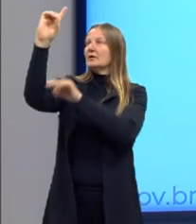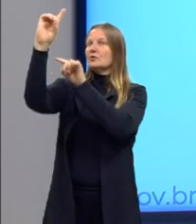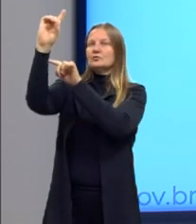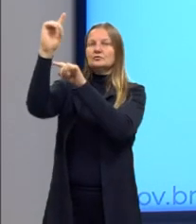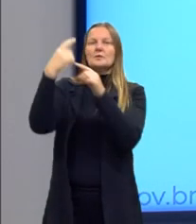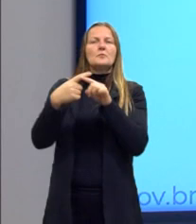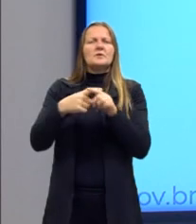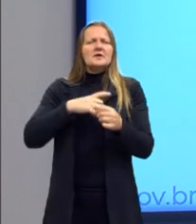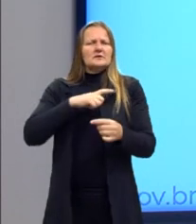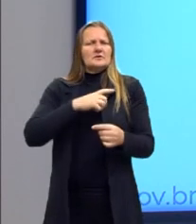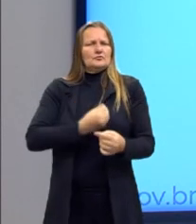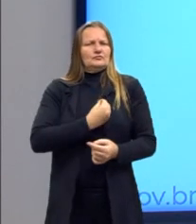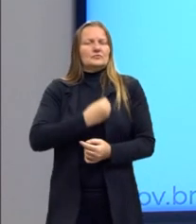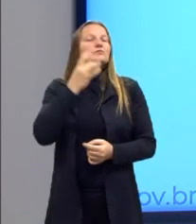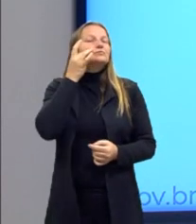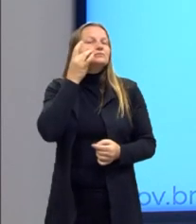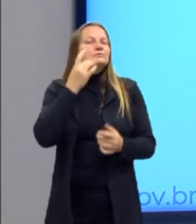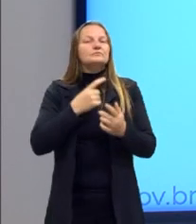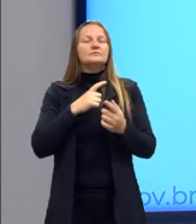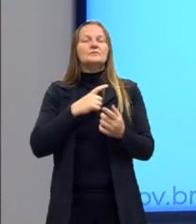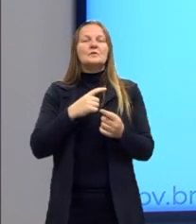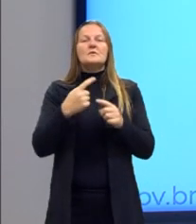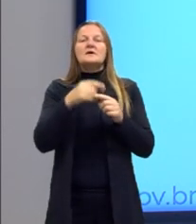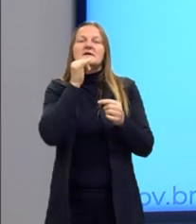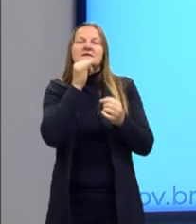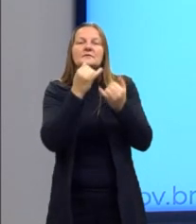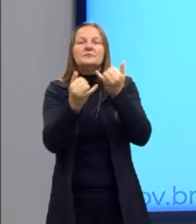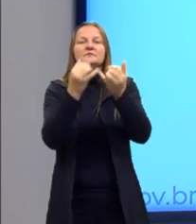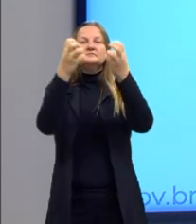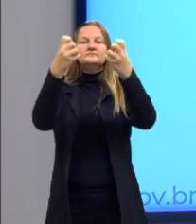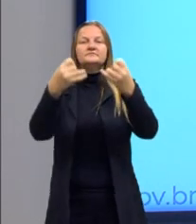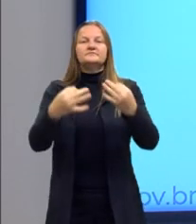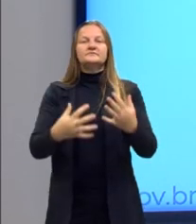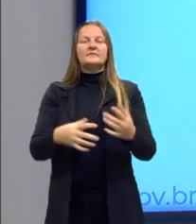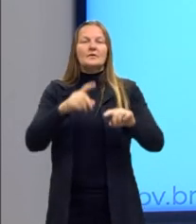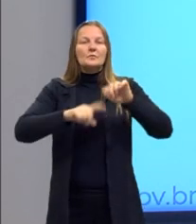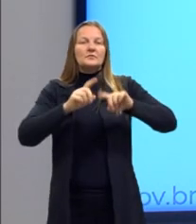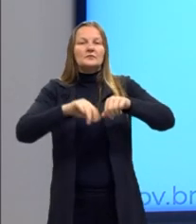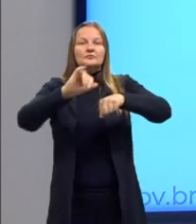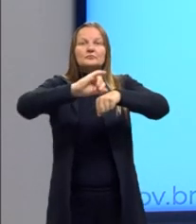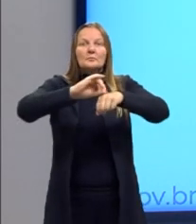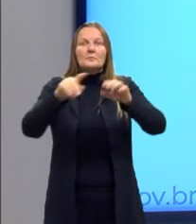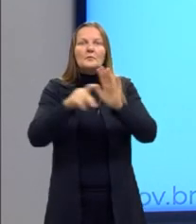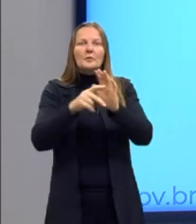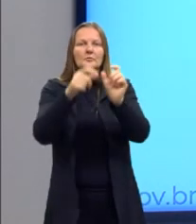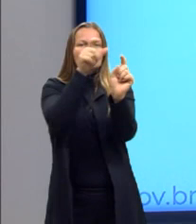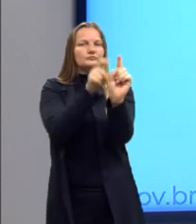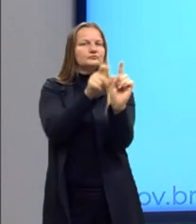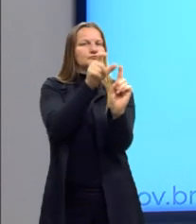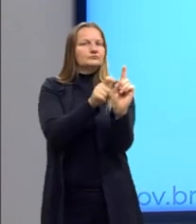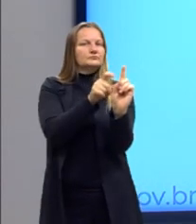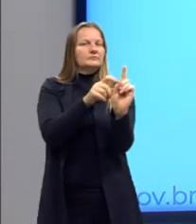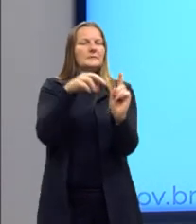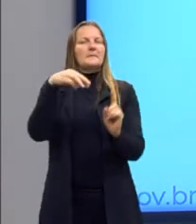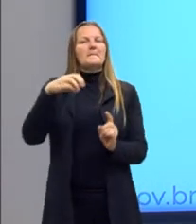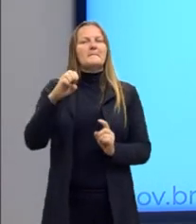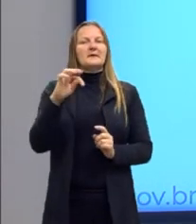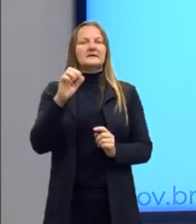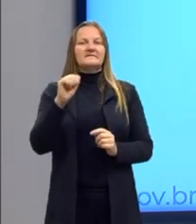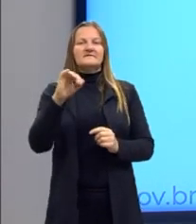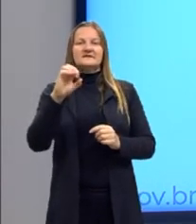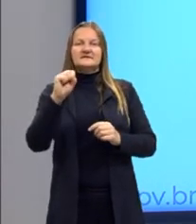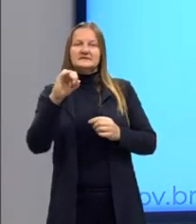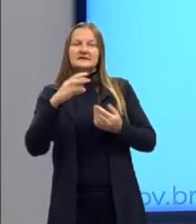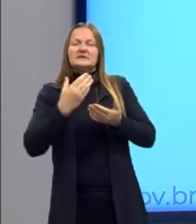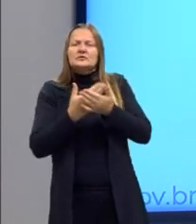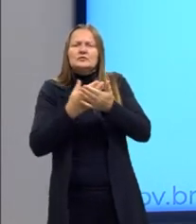existência e o ser enquanto ser, por exemplo, são objetos de estudo da metafísica. A metafísica tenta buscar